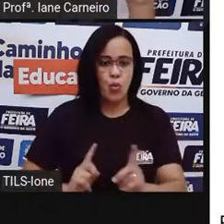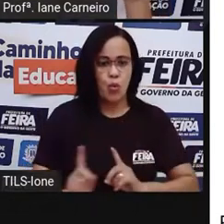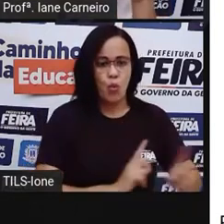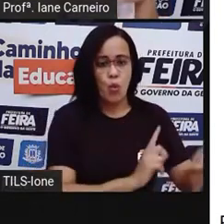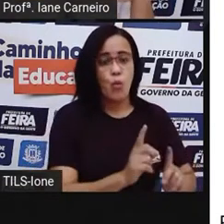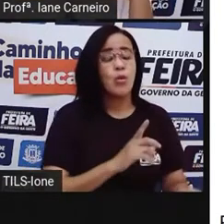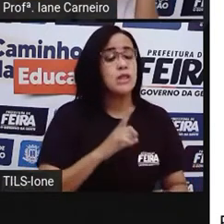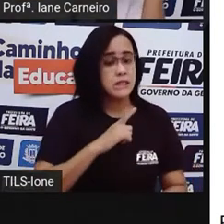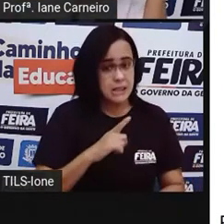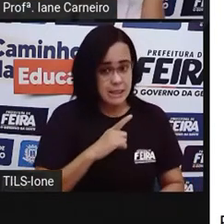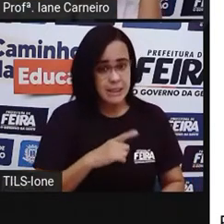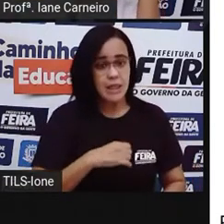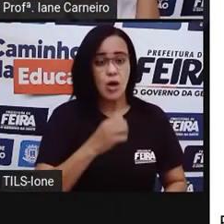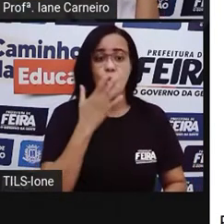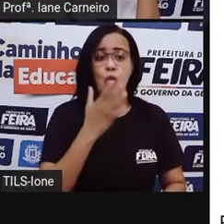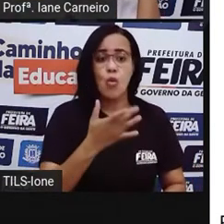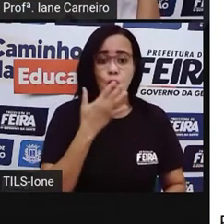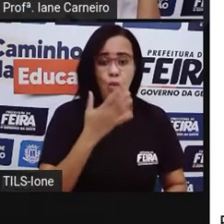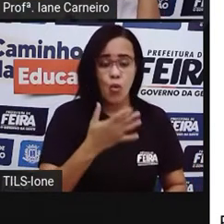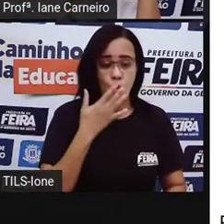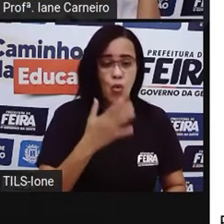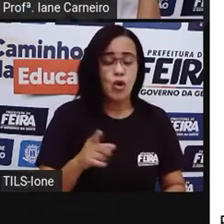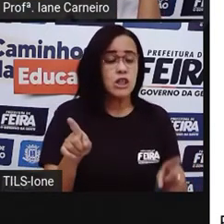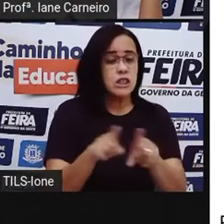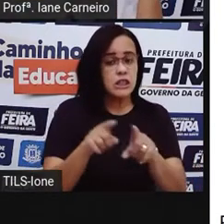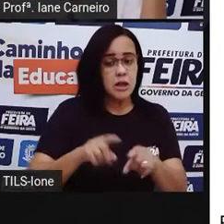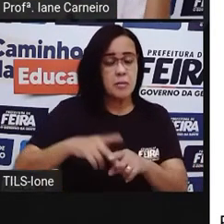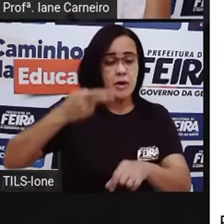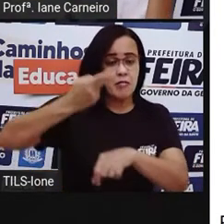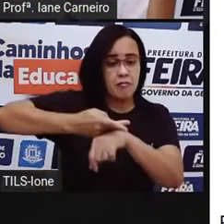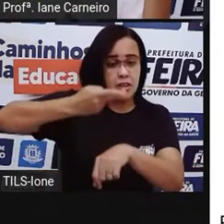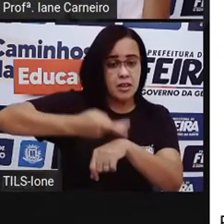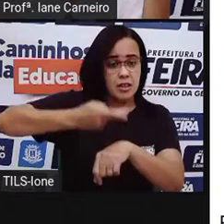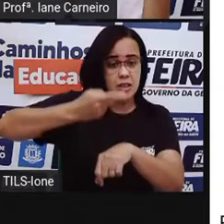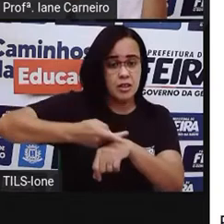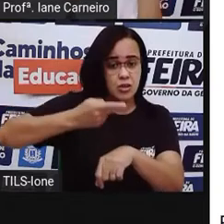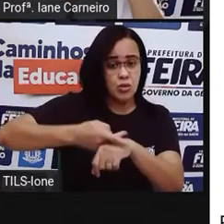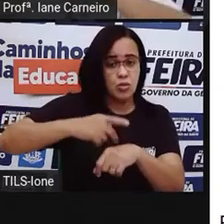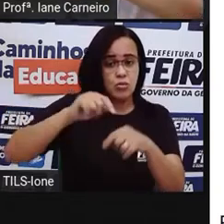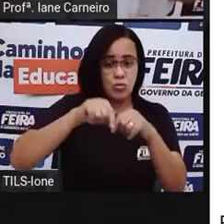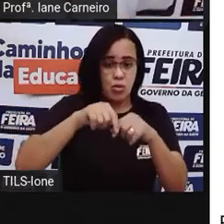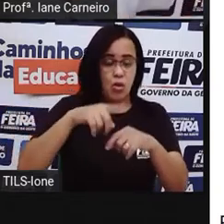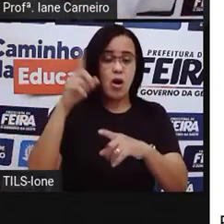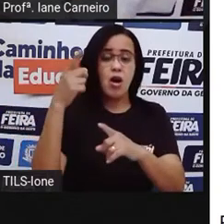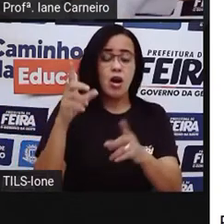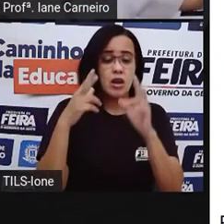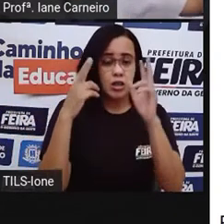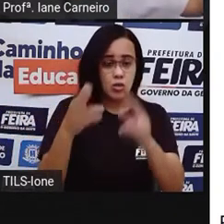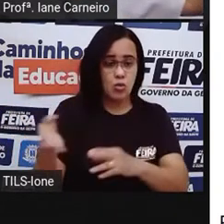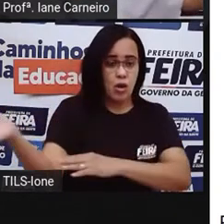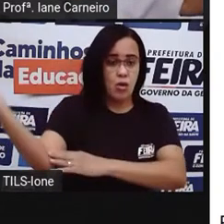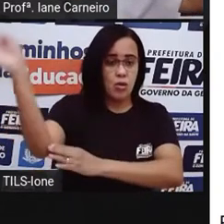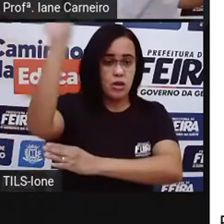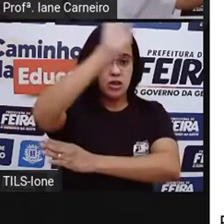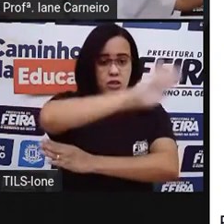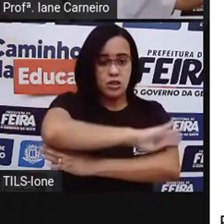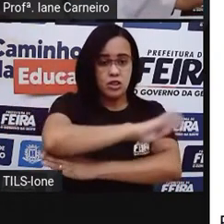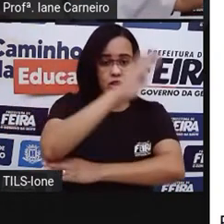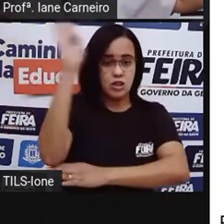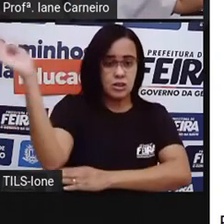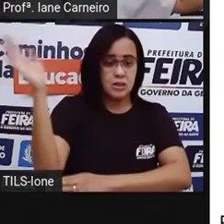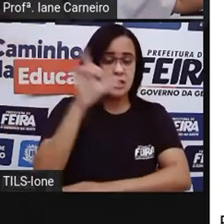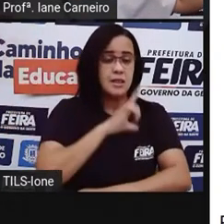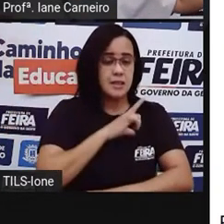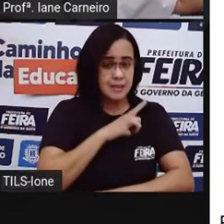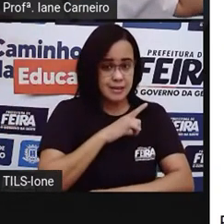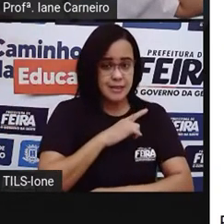ouro, né? Era nos vitrais também da igreja, né? O que é vitral, essas janelas, né? Que tem nas igrejas. Aqui em Feira tem